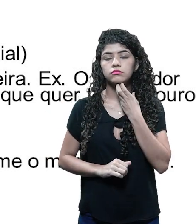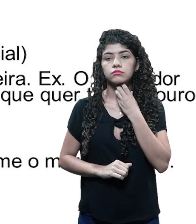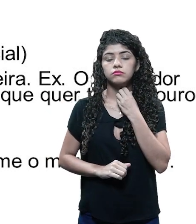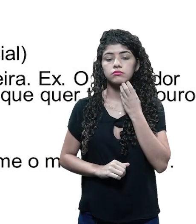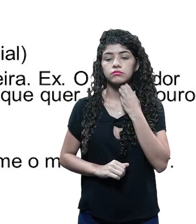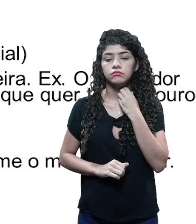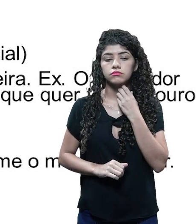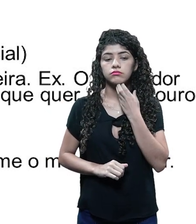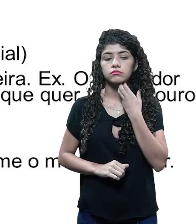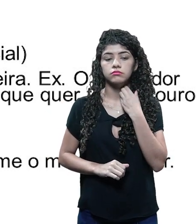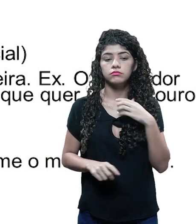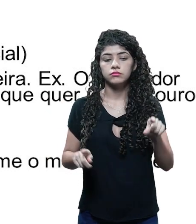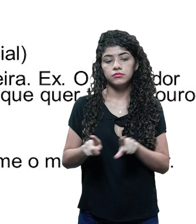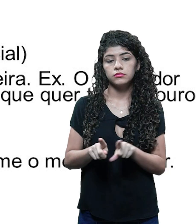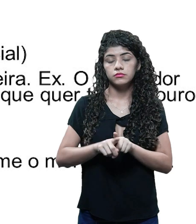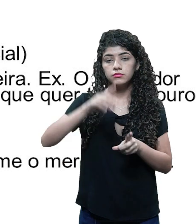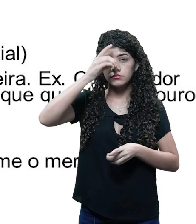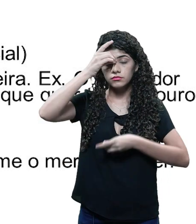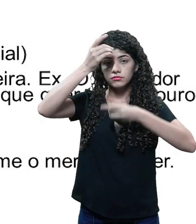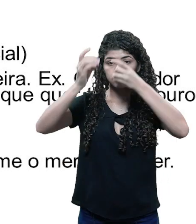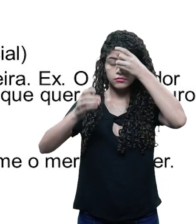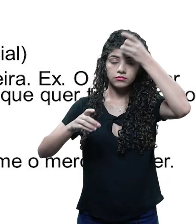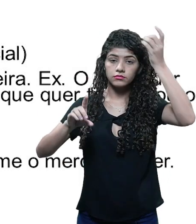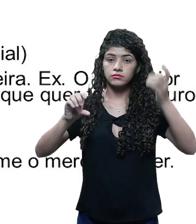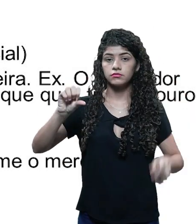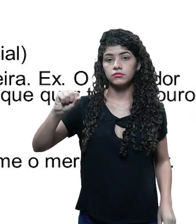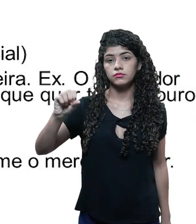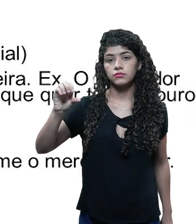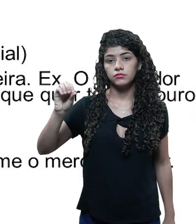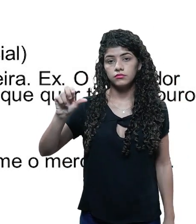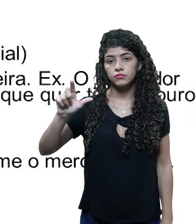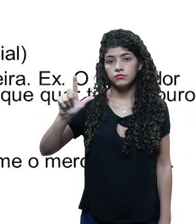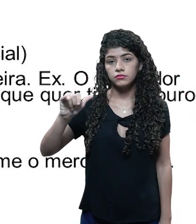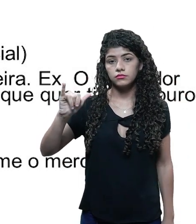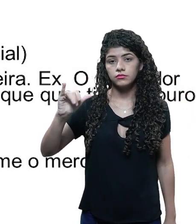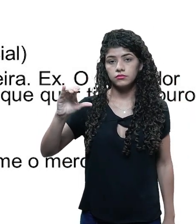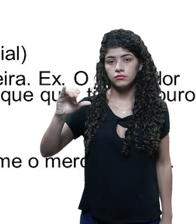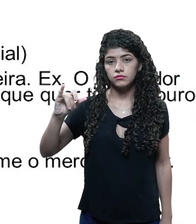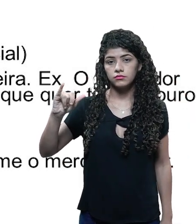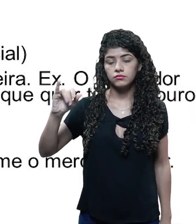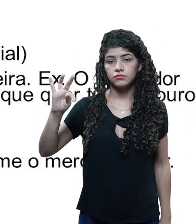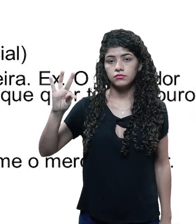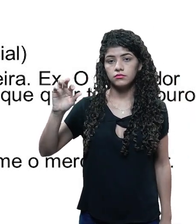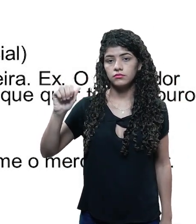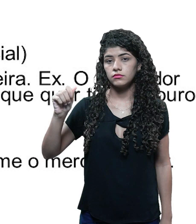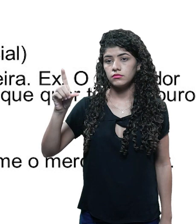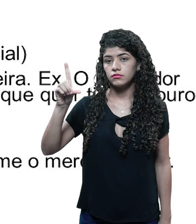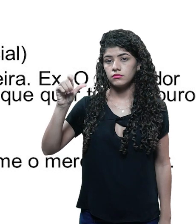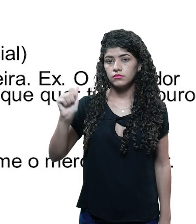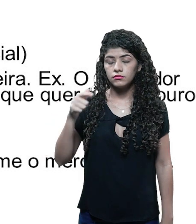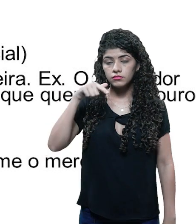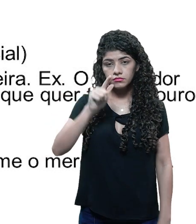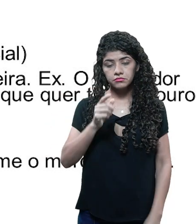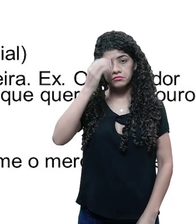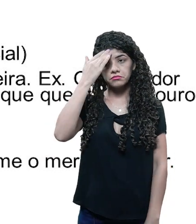A ideia também pode ser solicitada, ou seja, se você é um roteirista experiente, você pode ser solicitado a